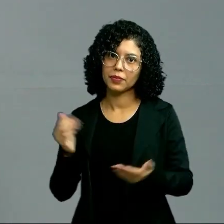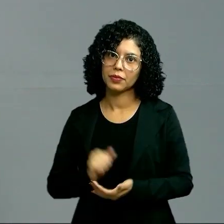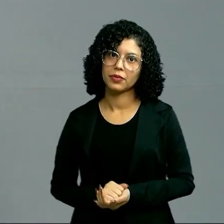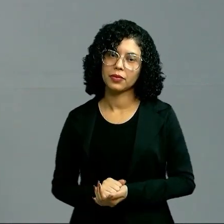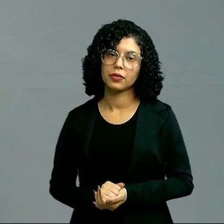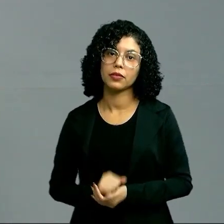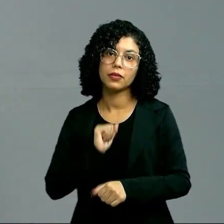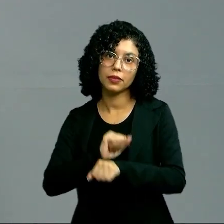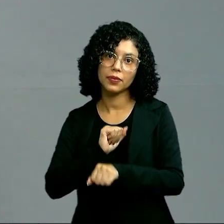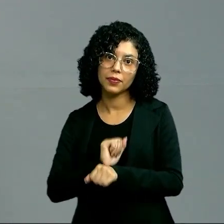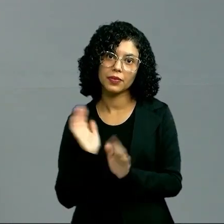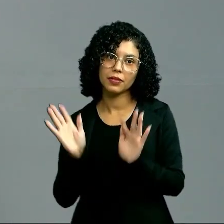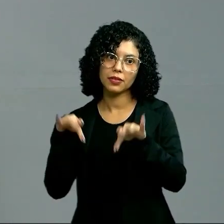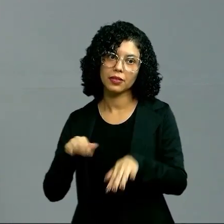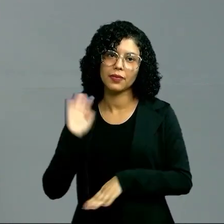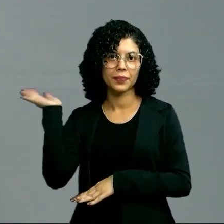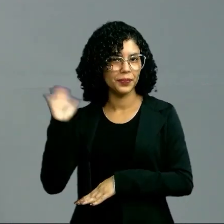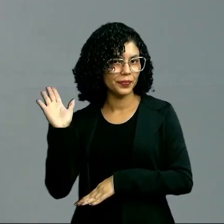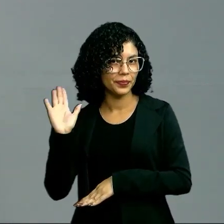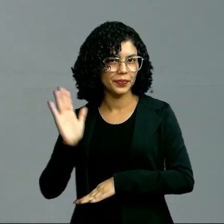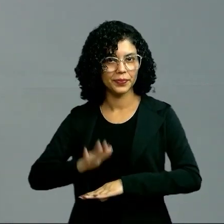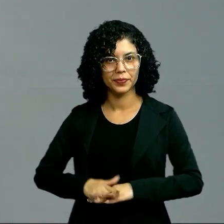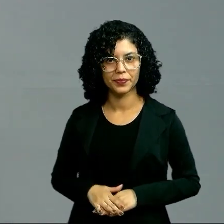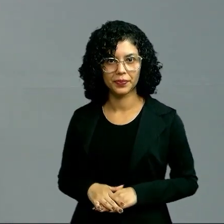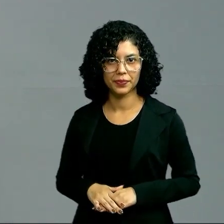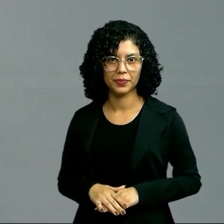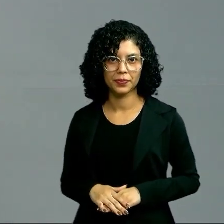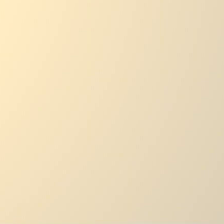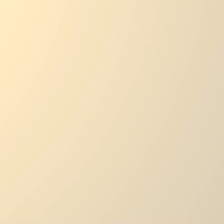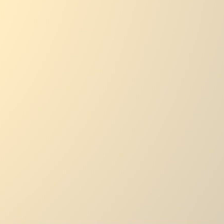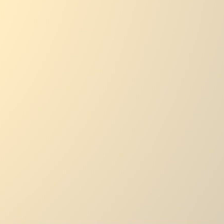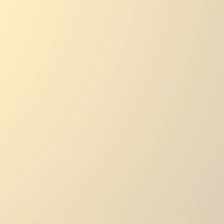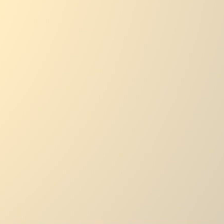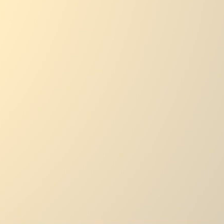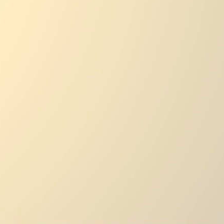Tá? Então, a gente encerra por aqui. Tchau, tchau. Tchau.